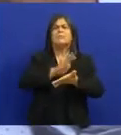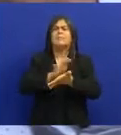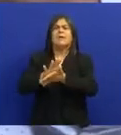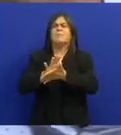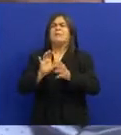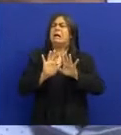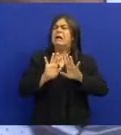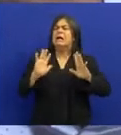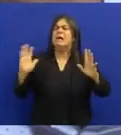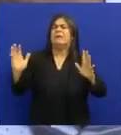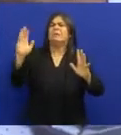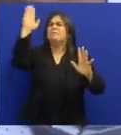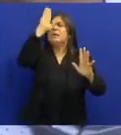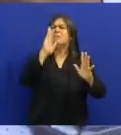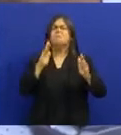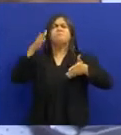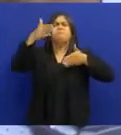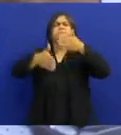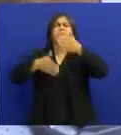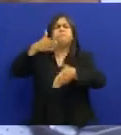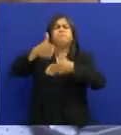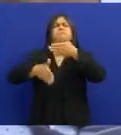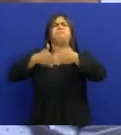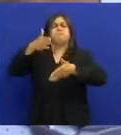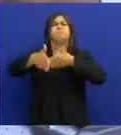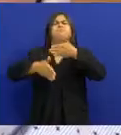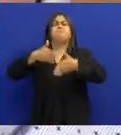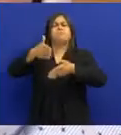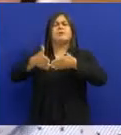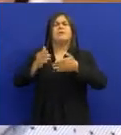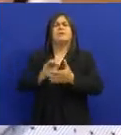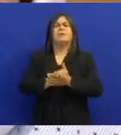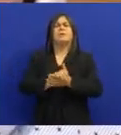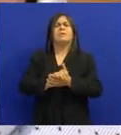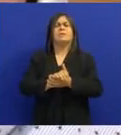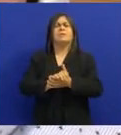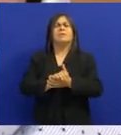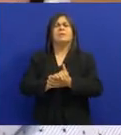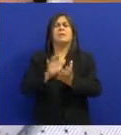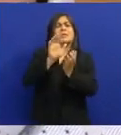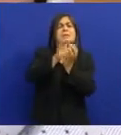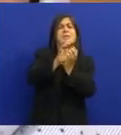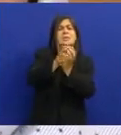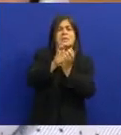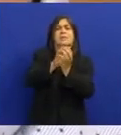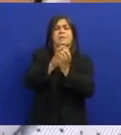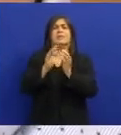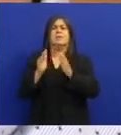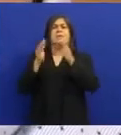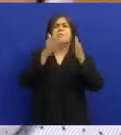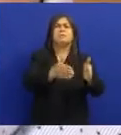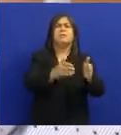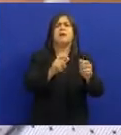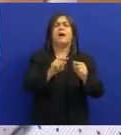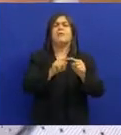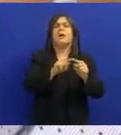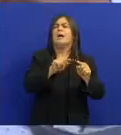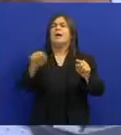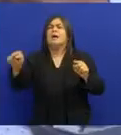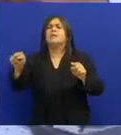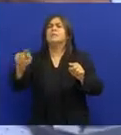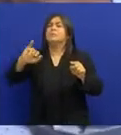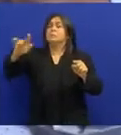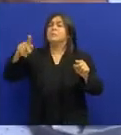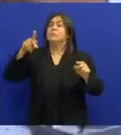as grandes orquestras Por exemplo Do Brasil Do mundo Quando chegavam Aqui em Recife Por exemplo Pulava João